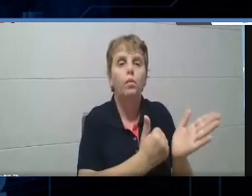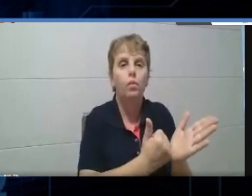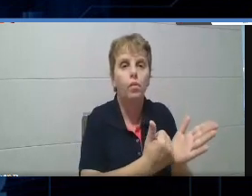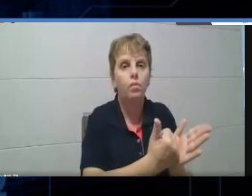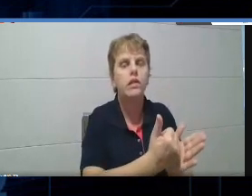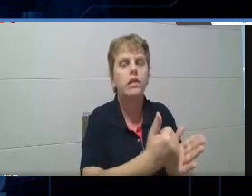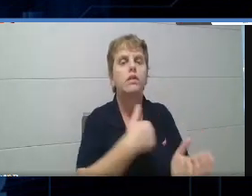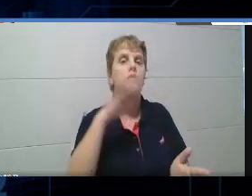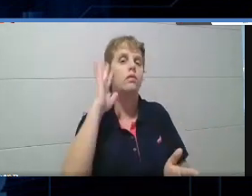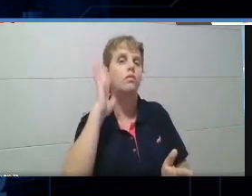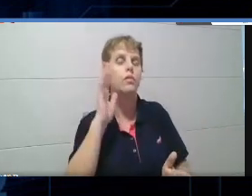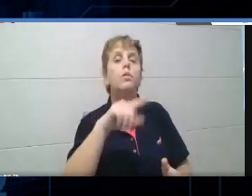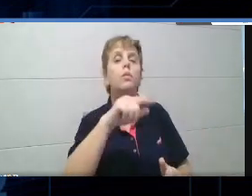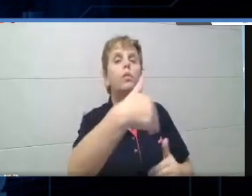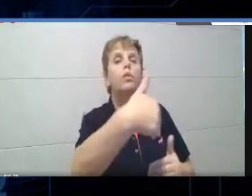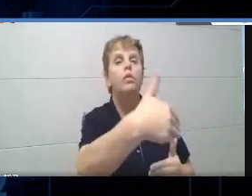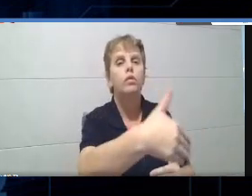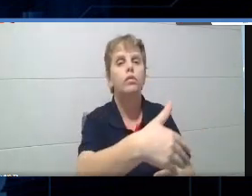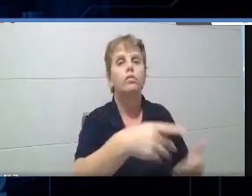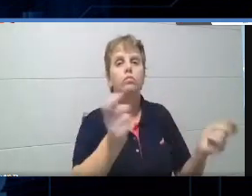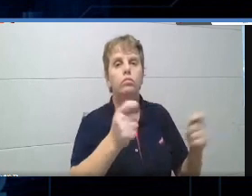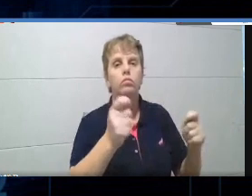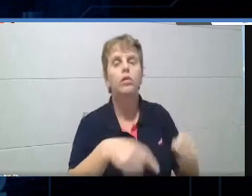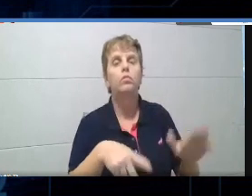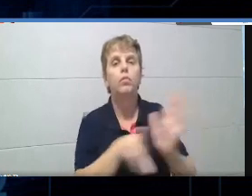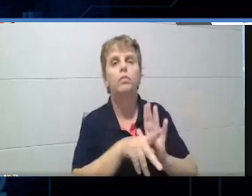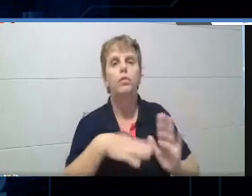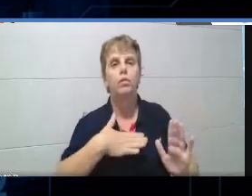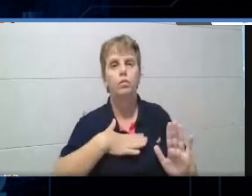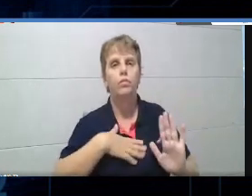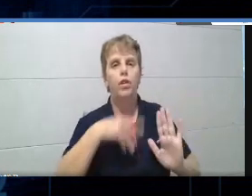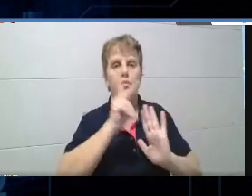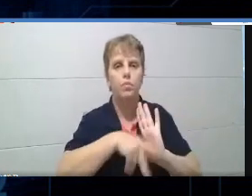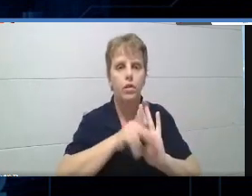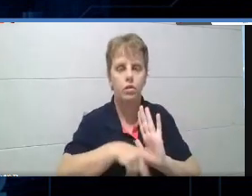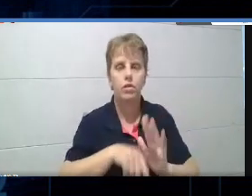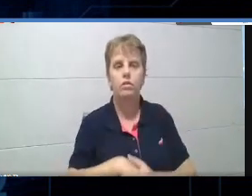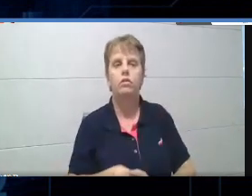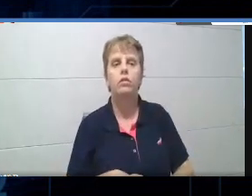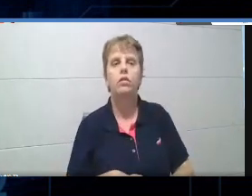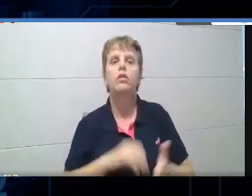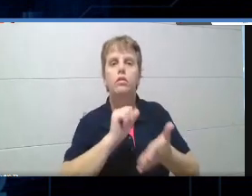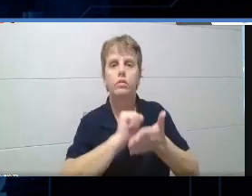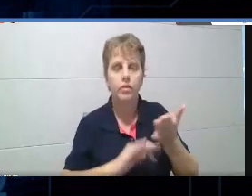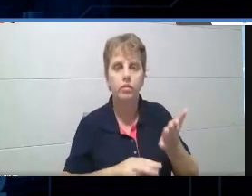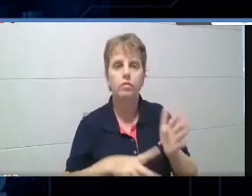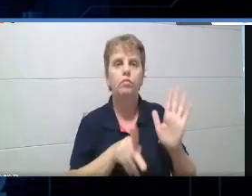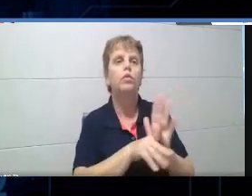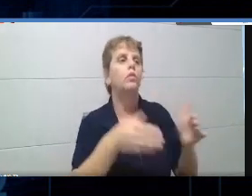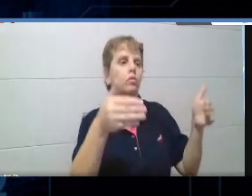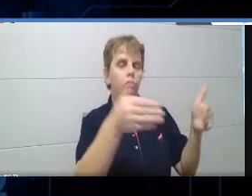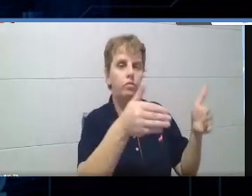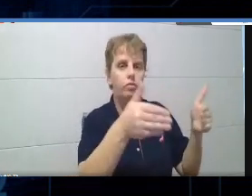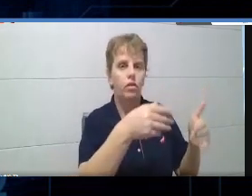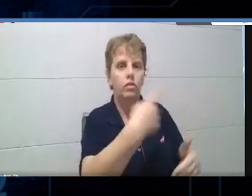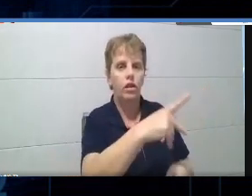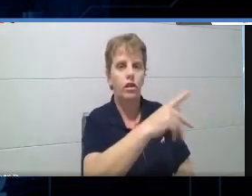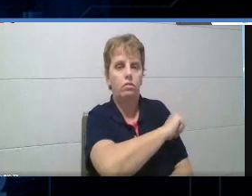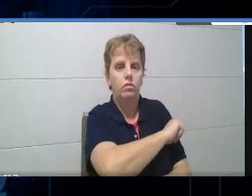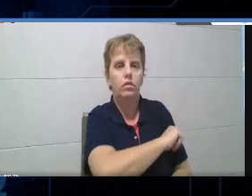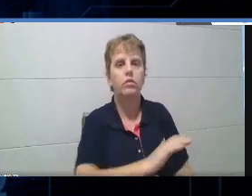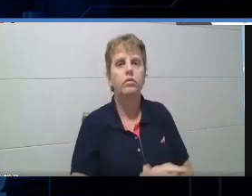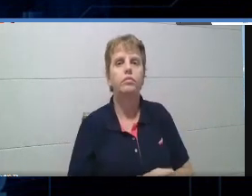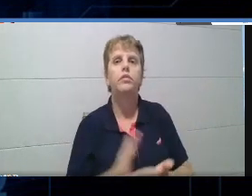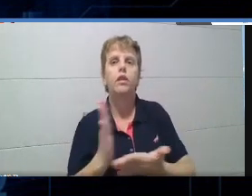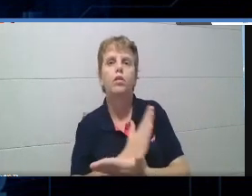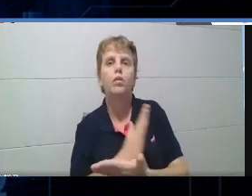a pensar em outras possibilidades, tanto para o meu planejamento, quanto para as atividades e para o olhar do meu aluno, né, resultados que estão sendo